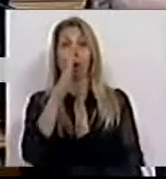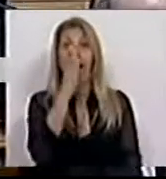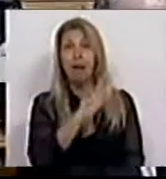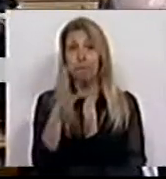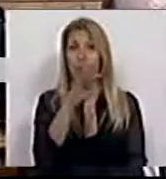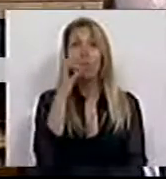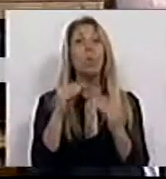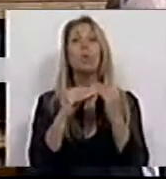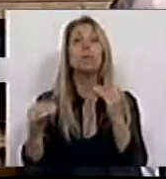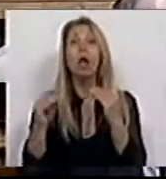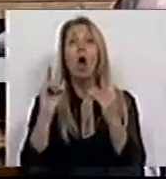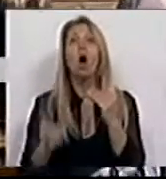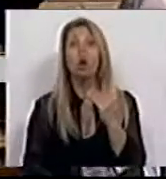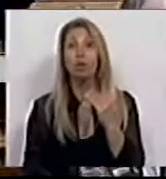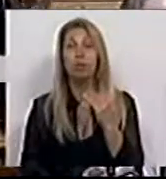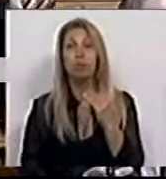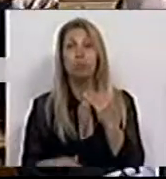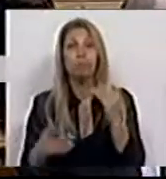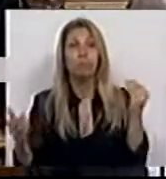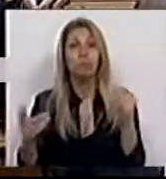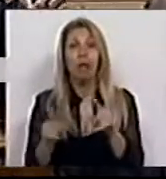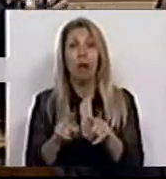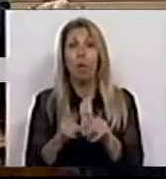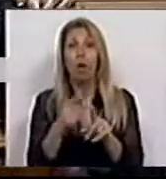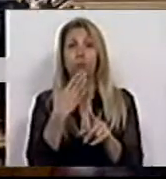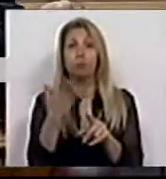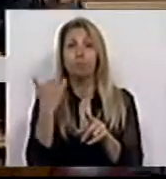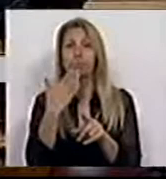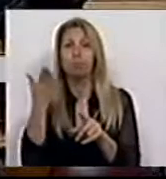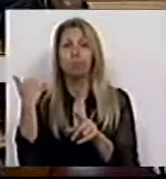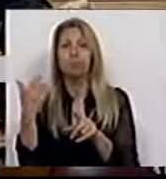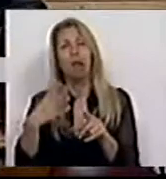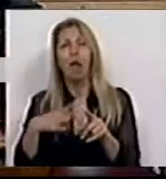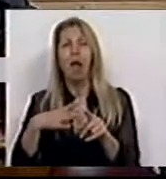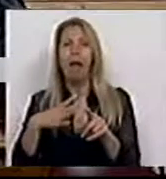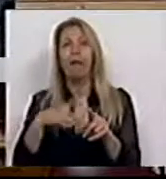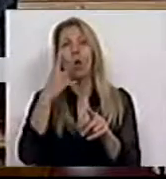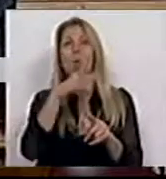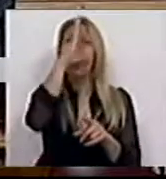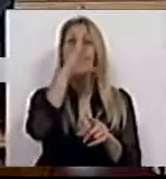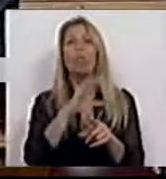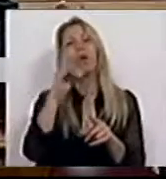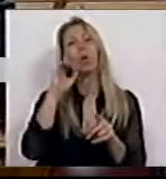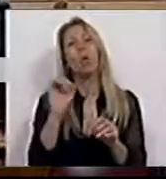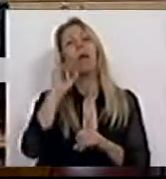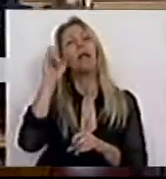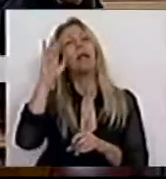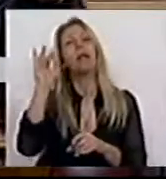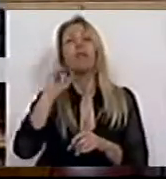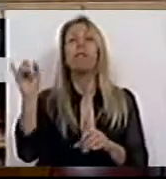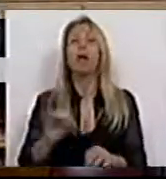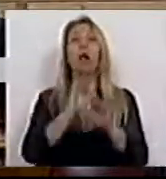silêncios serão ruidosos e serão as omissões depois de quem se diz que quer chegar a um Governo com ideias claras. Ora,